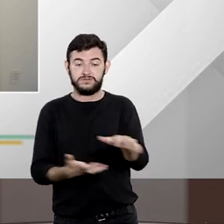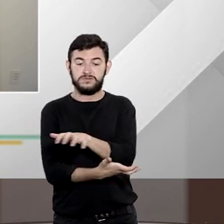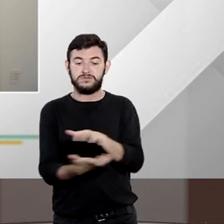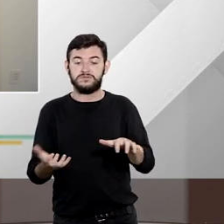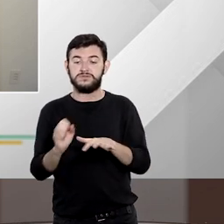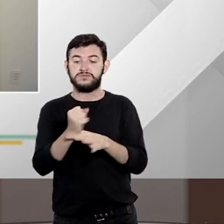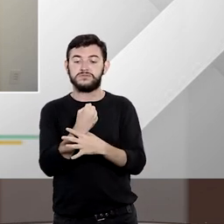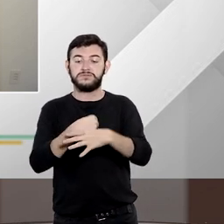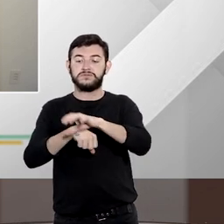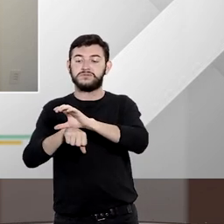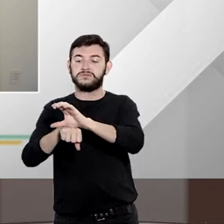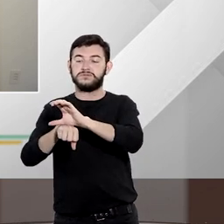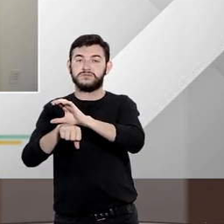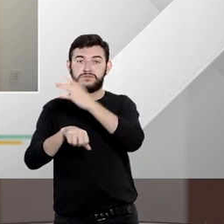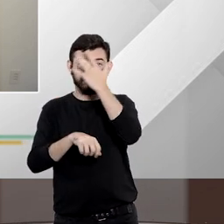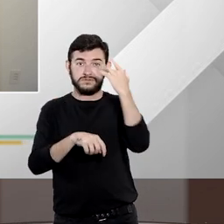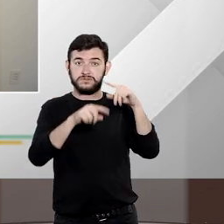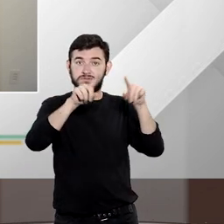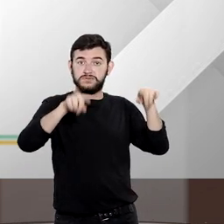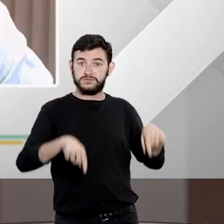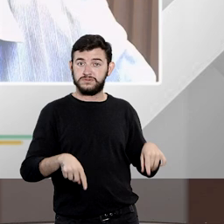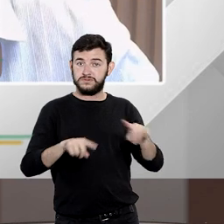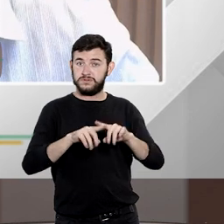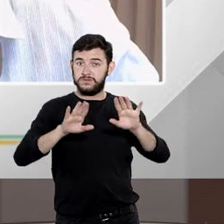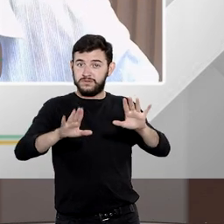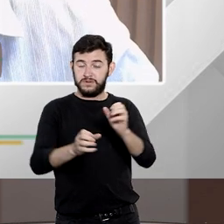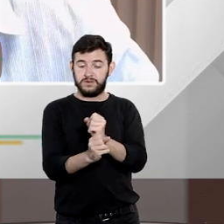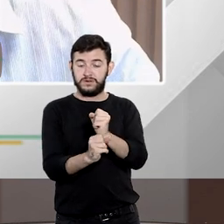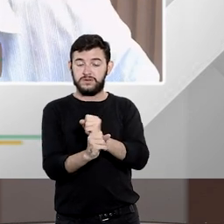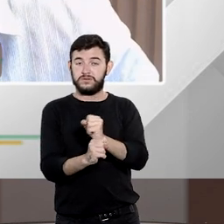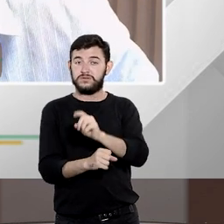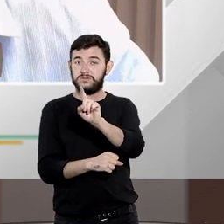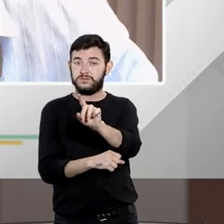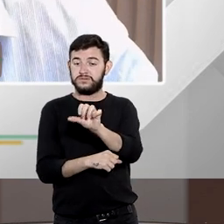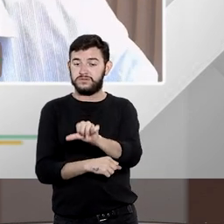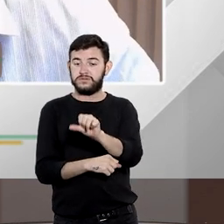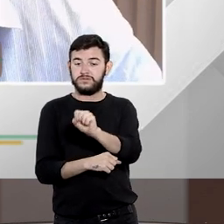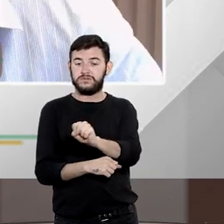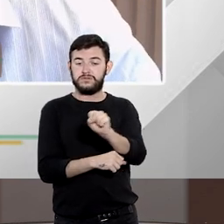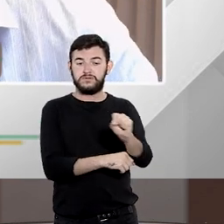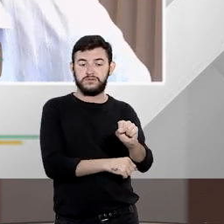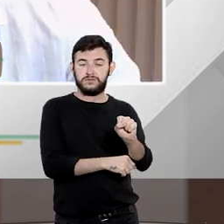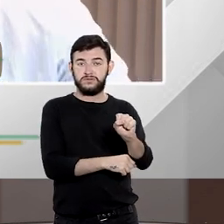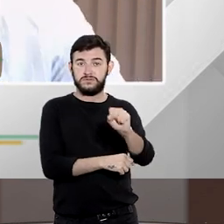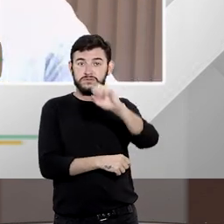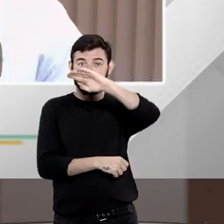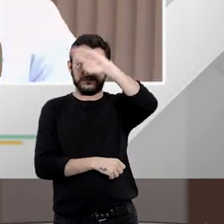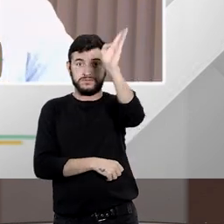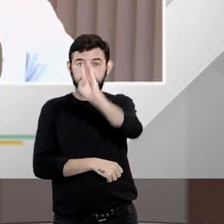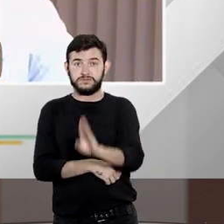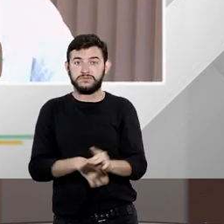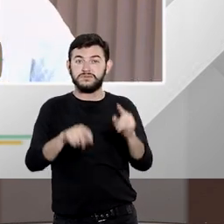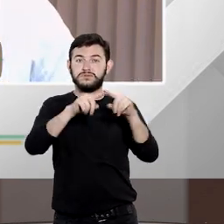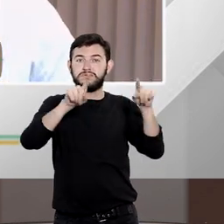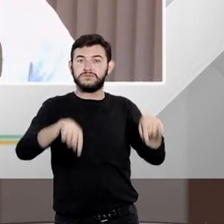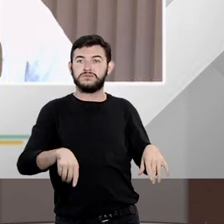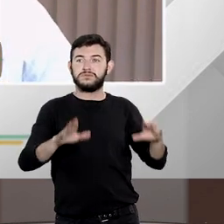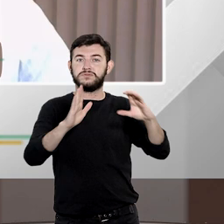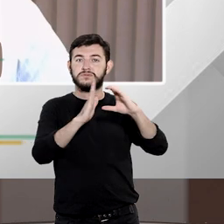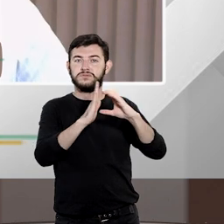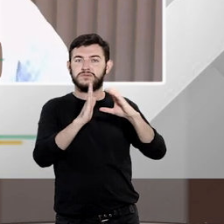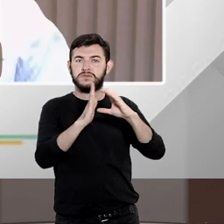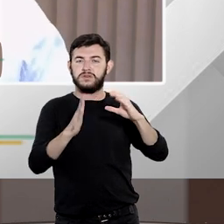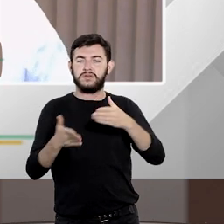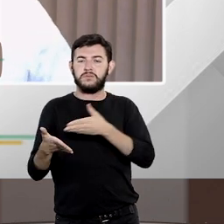no entanto desde 88 que o servidor público no Brasil tem uma dificuldade enorme